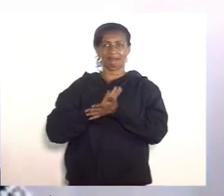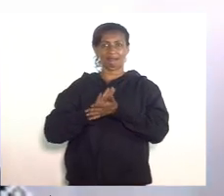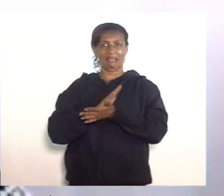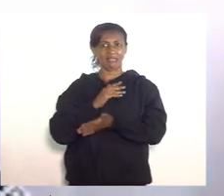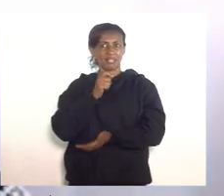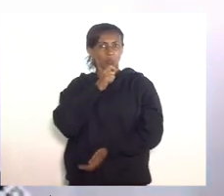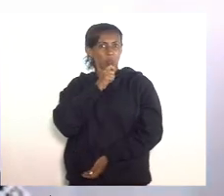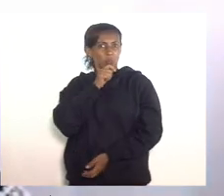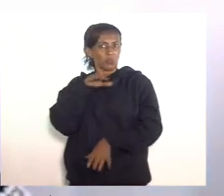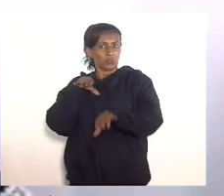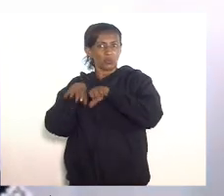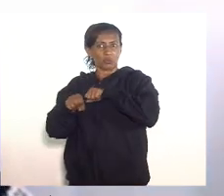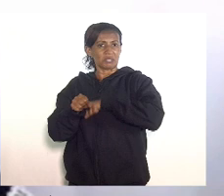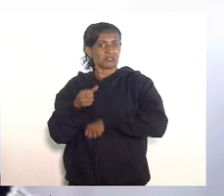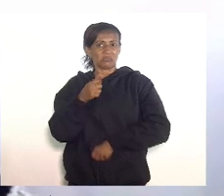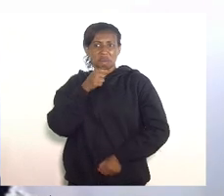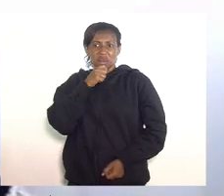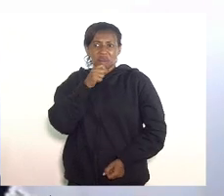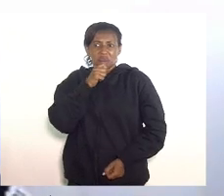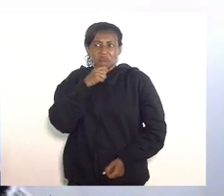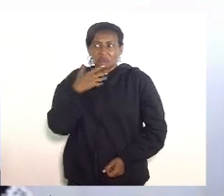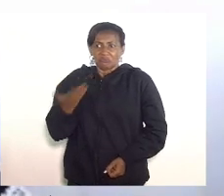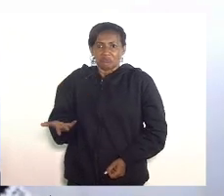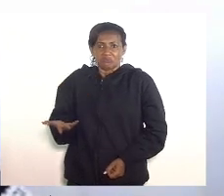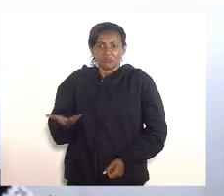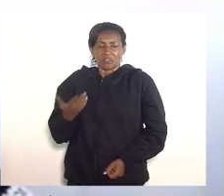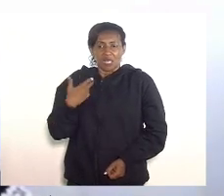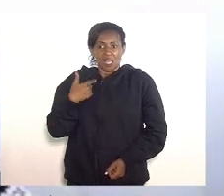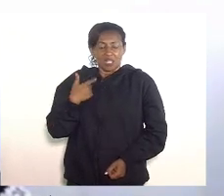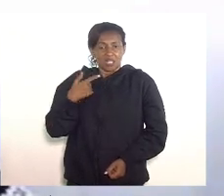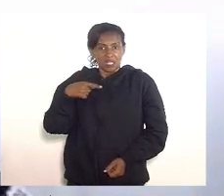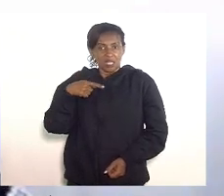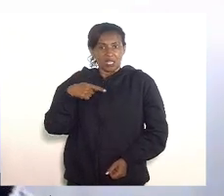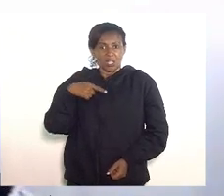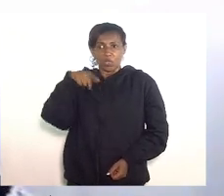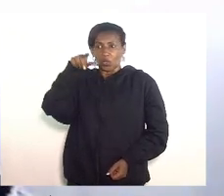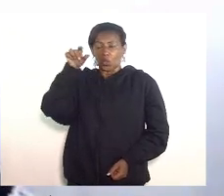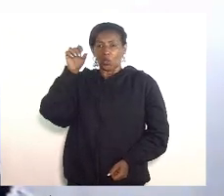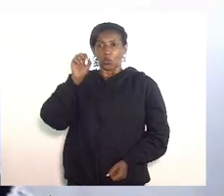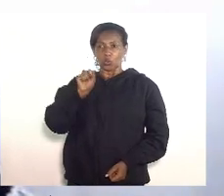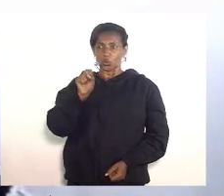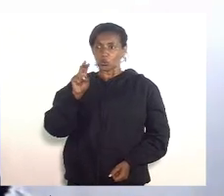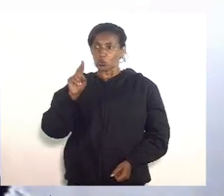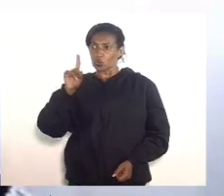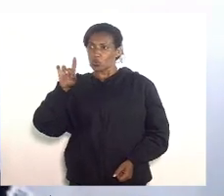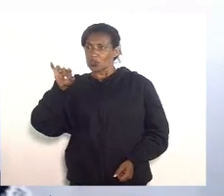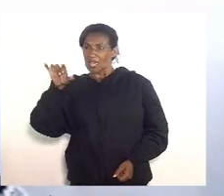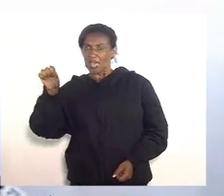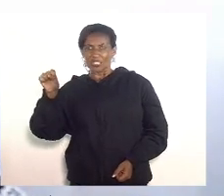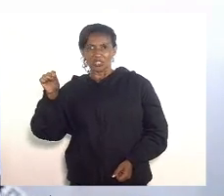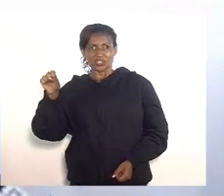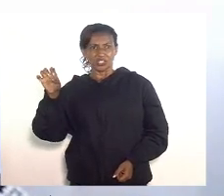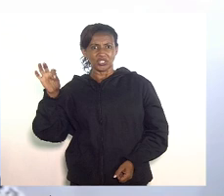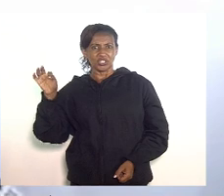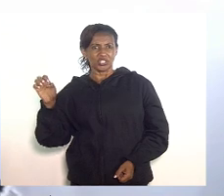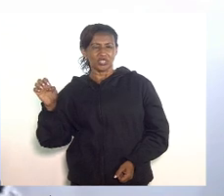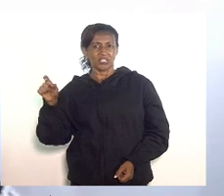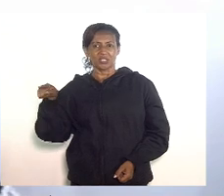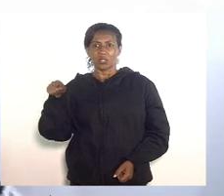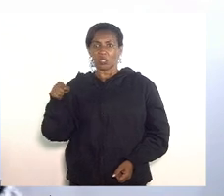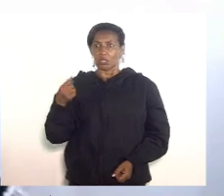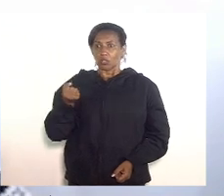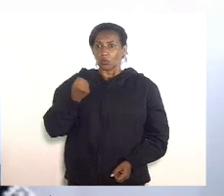em que tivemos o maior no estado na região sudeste o maior número de óbitos do que um número de